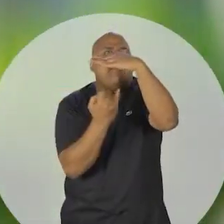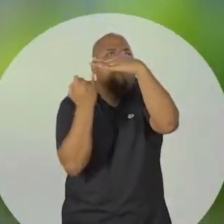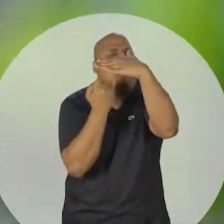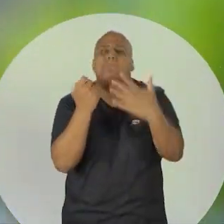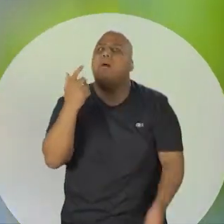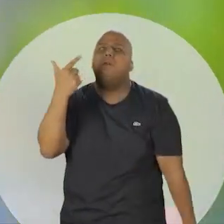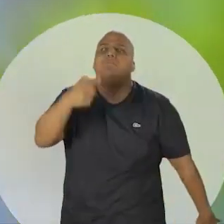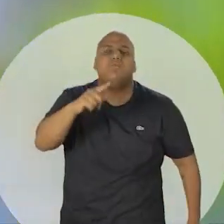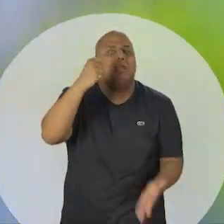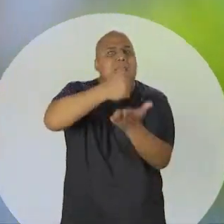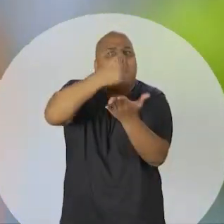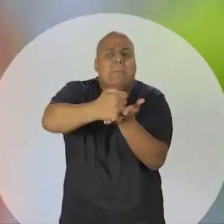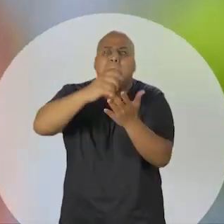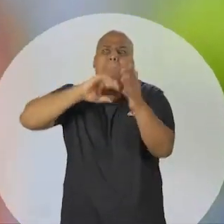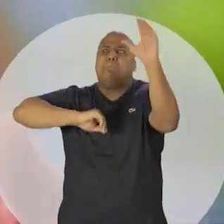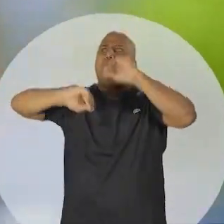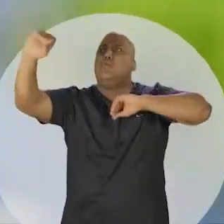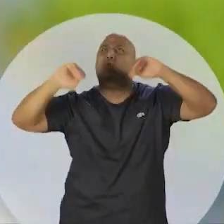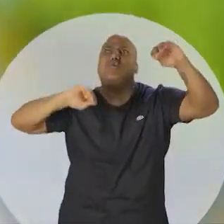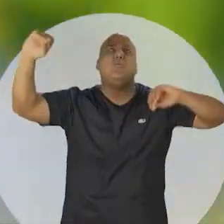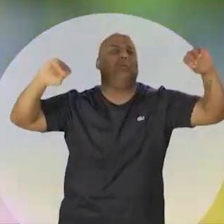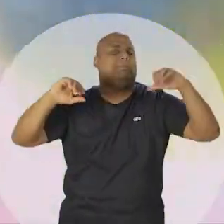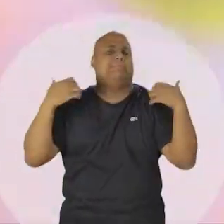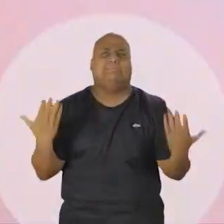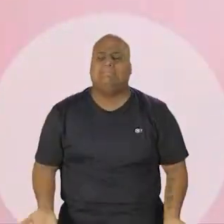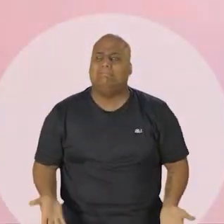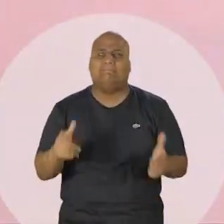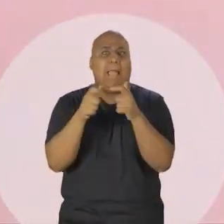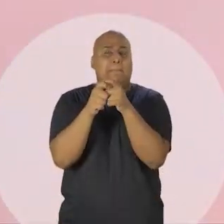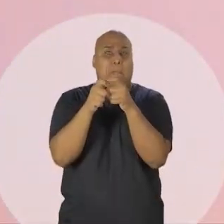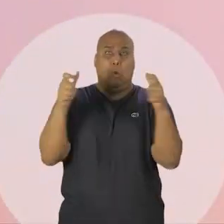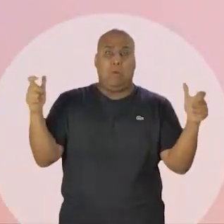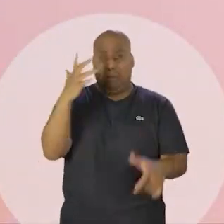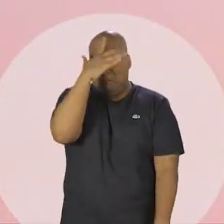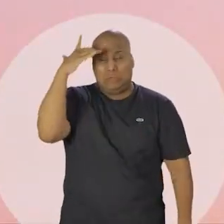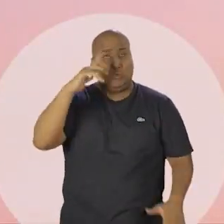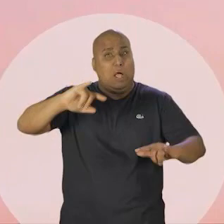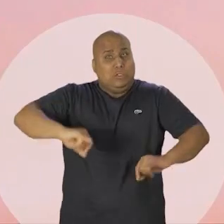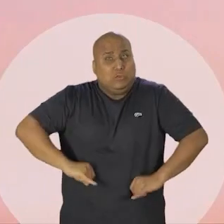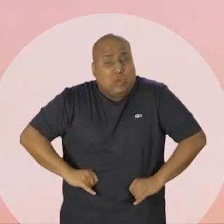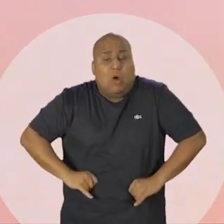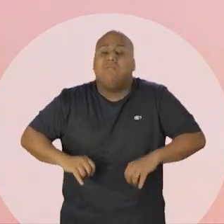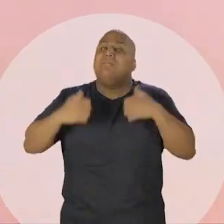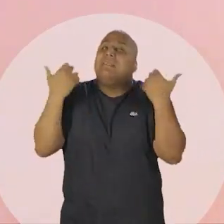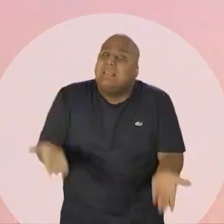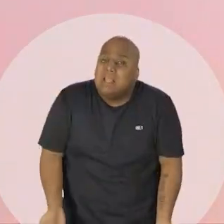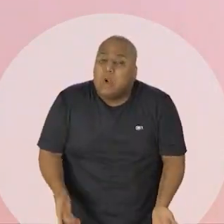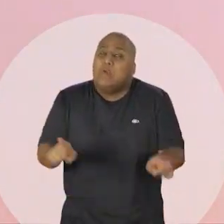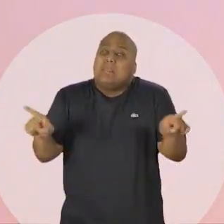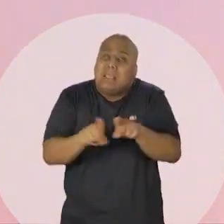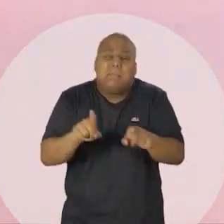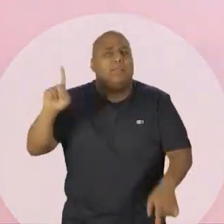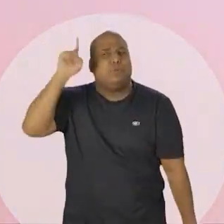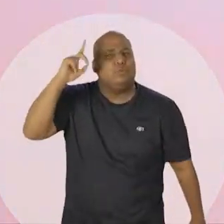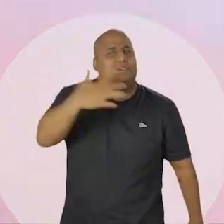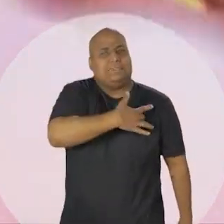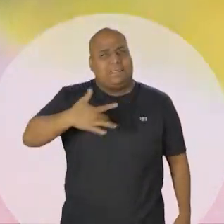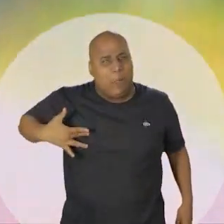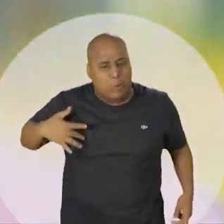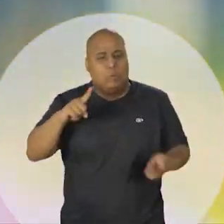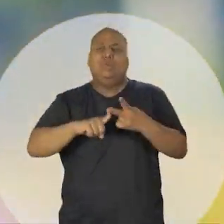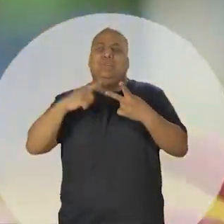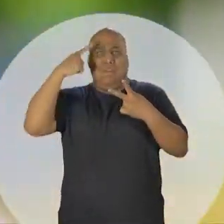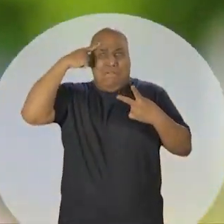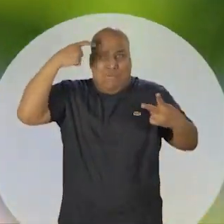correndo da repressão na cidade, desorganizando o comércio, que paga os impostos, e fora a tragédia cotidiana da